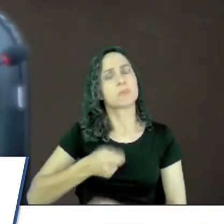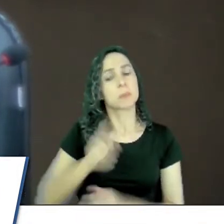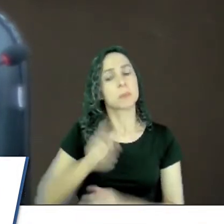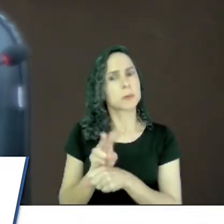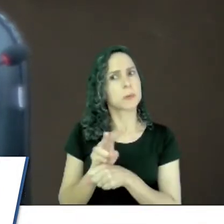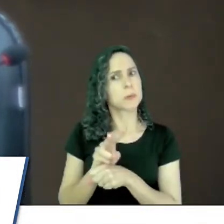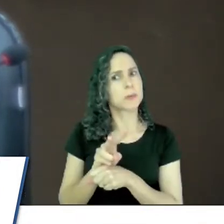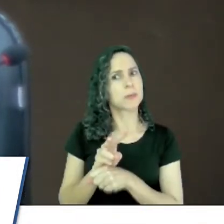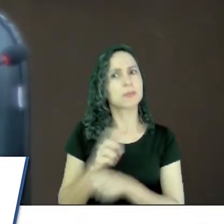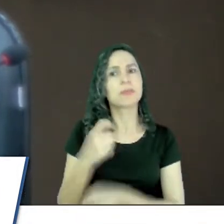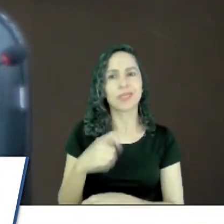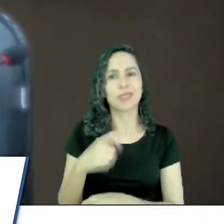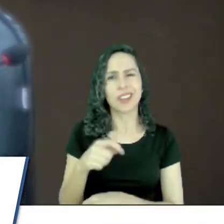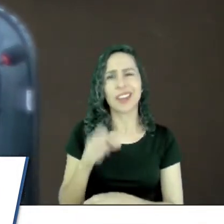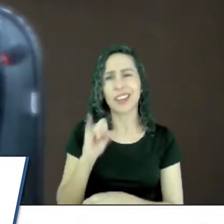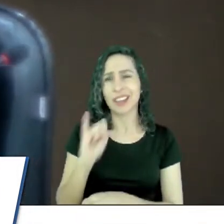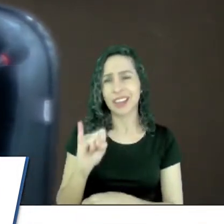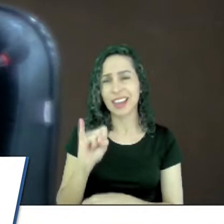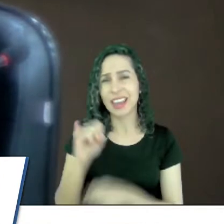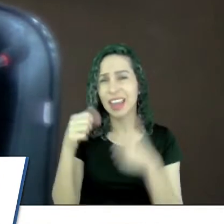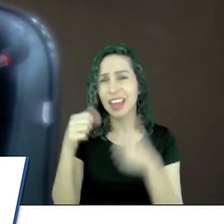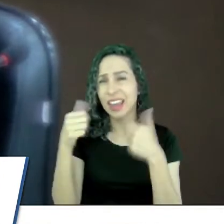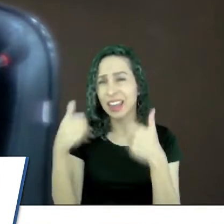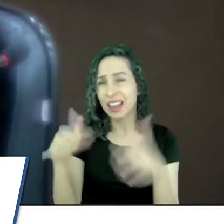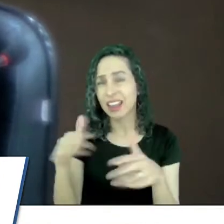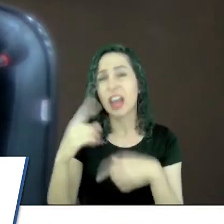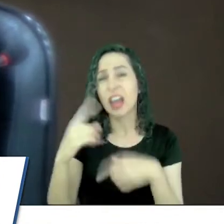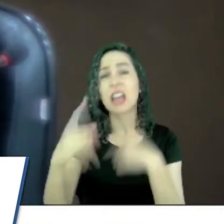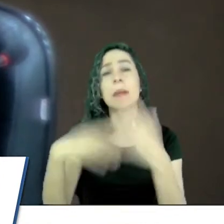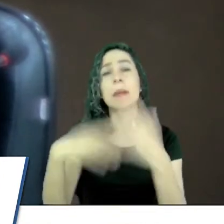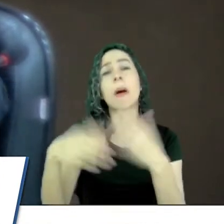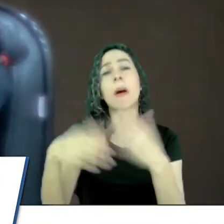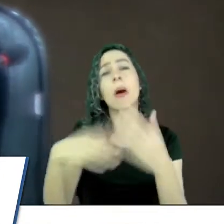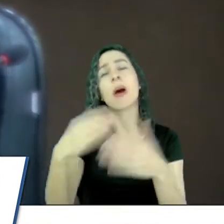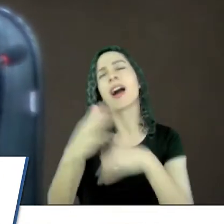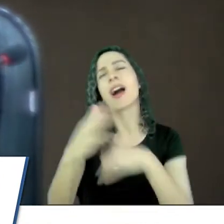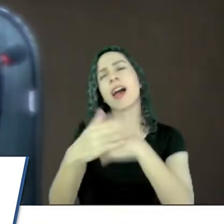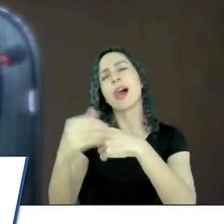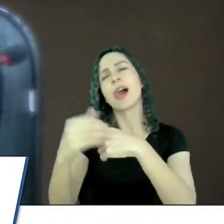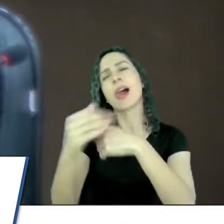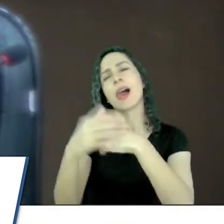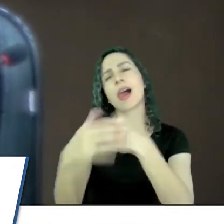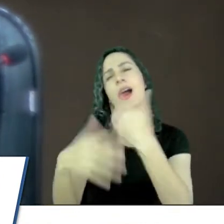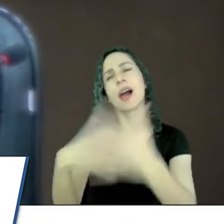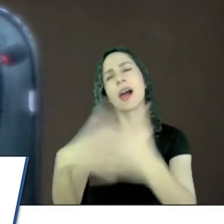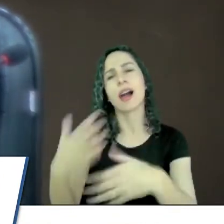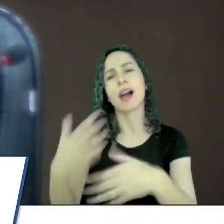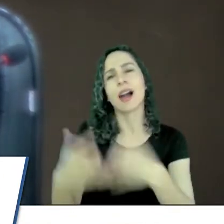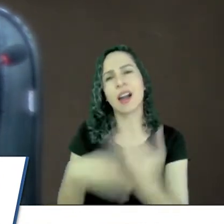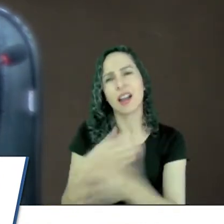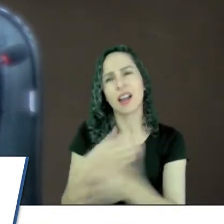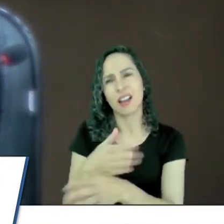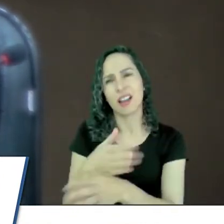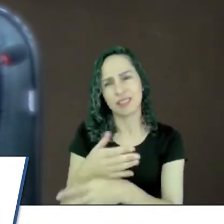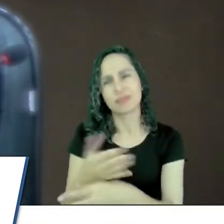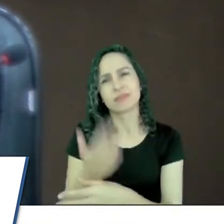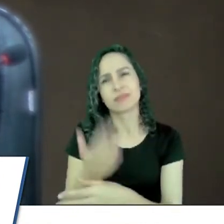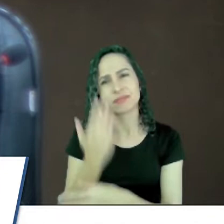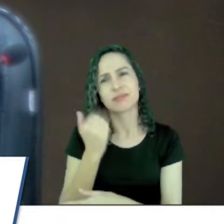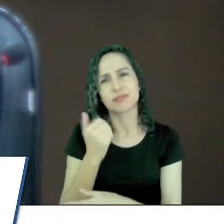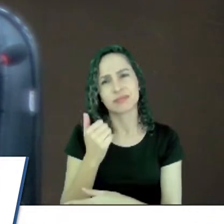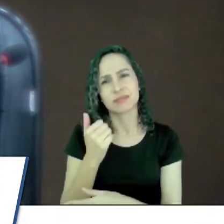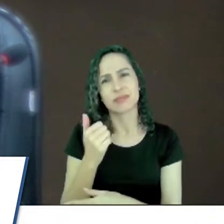porque, for fazer para depois, no final, alisar e a penalidade for